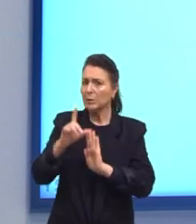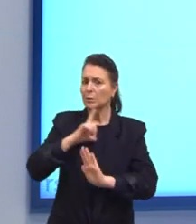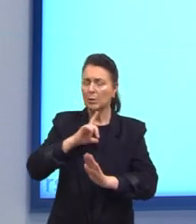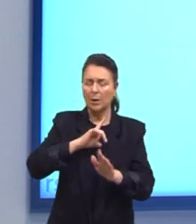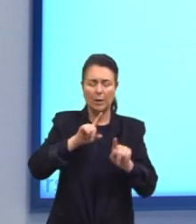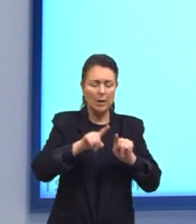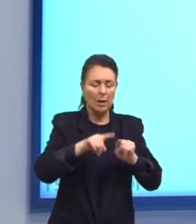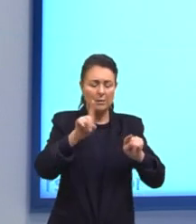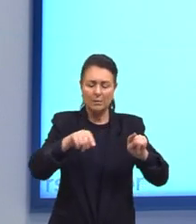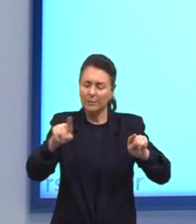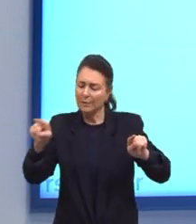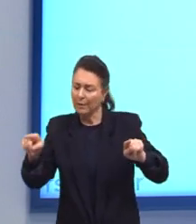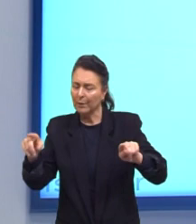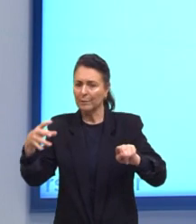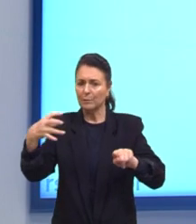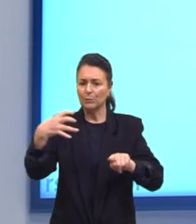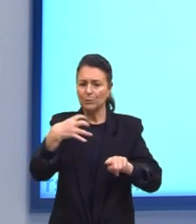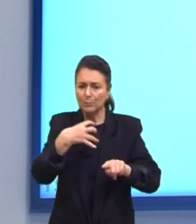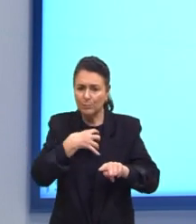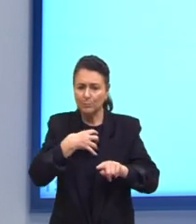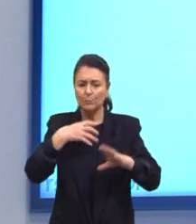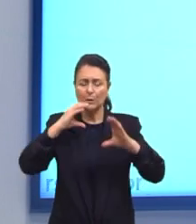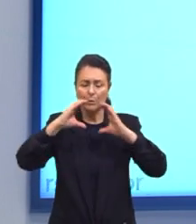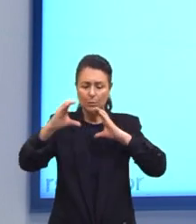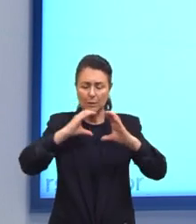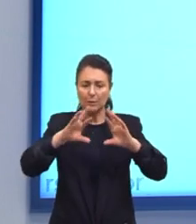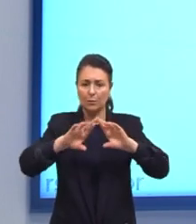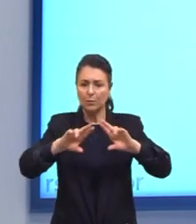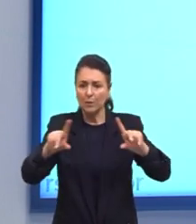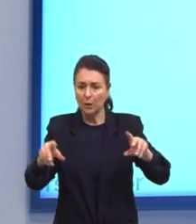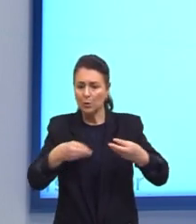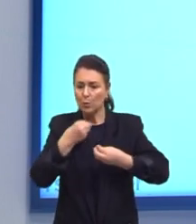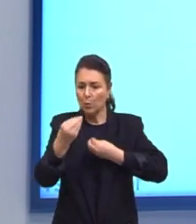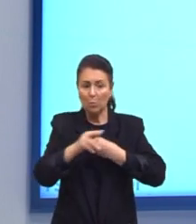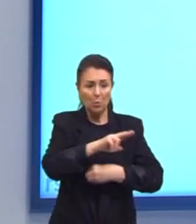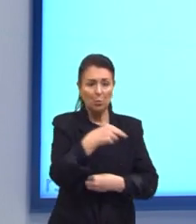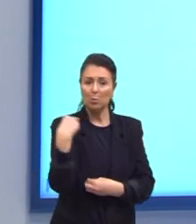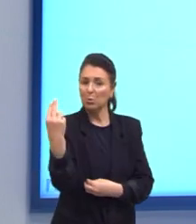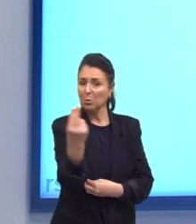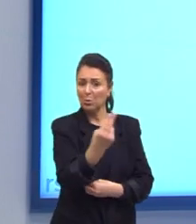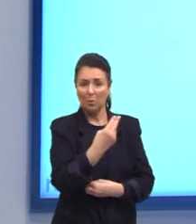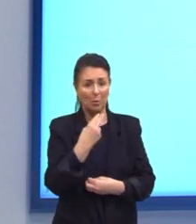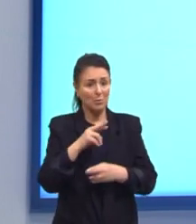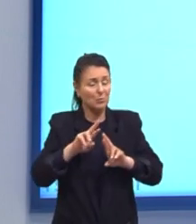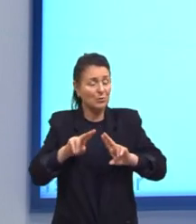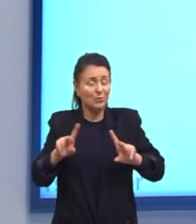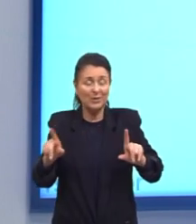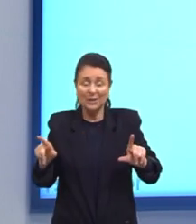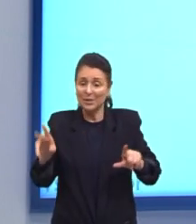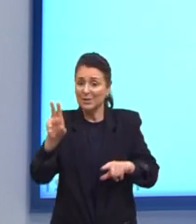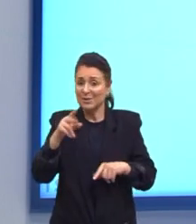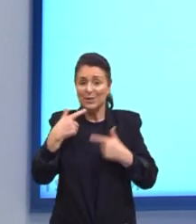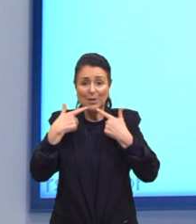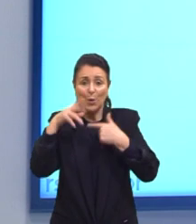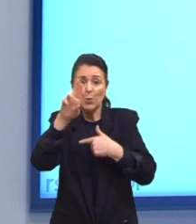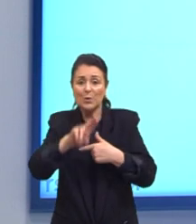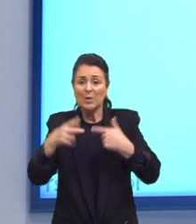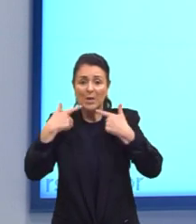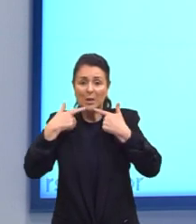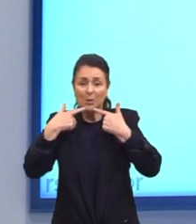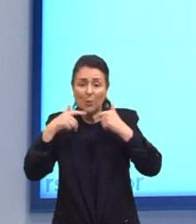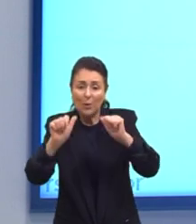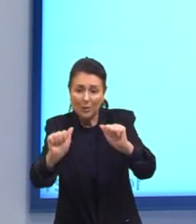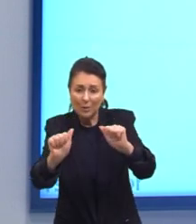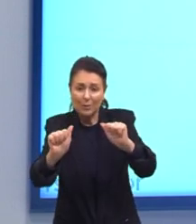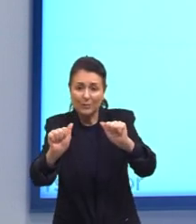variáveis Formas De nos comunicarmos Sobre como nós somos Diferentes linguisticamente E como isso Às vezes pode ser